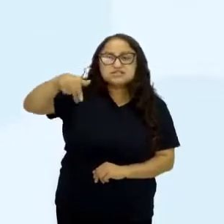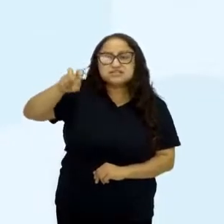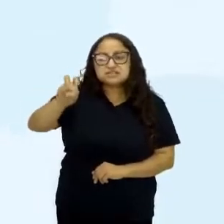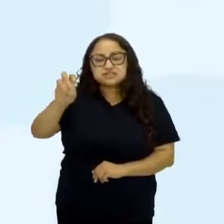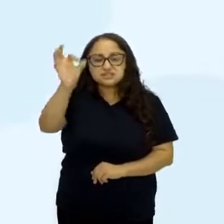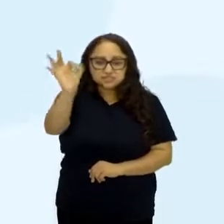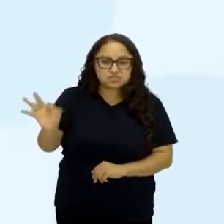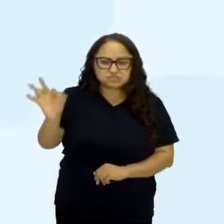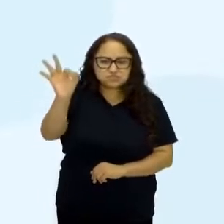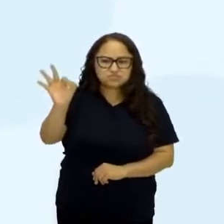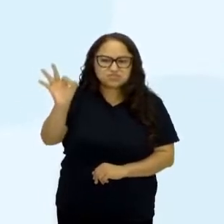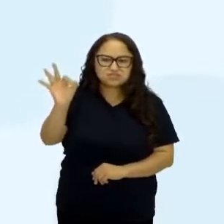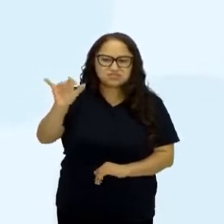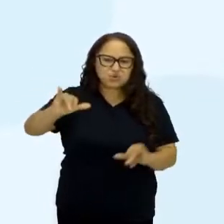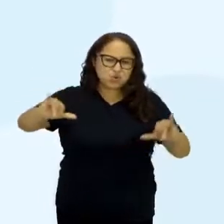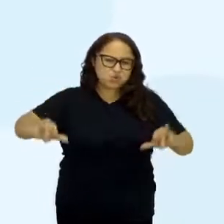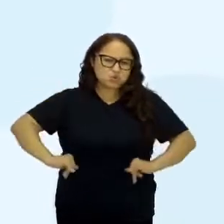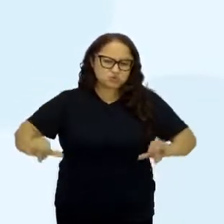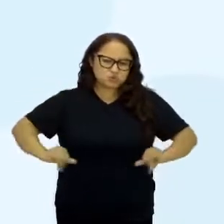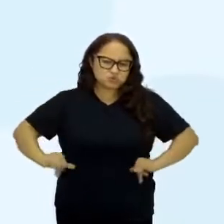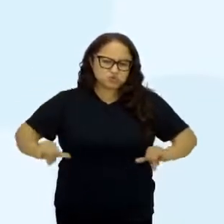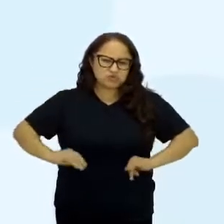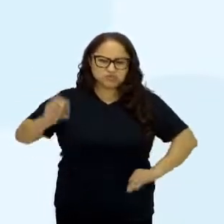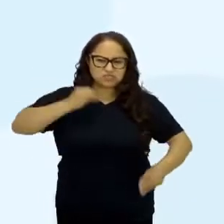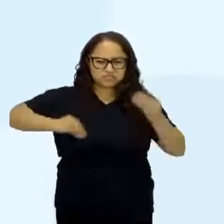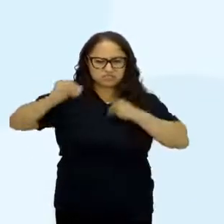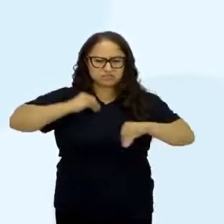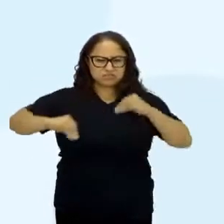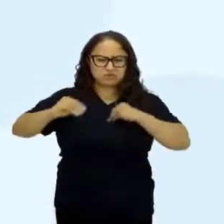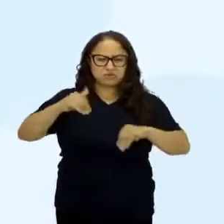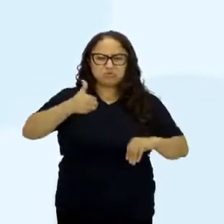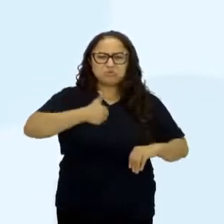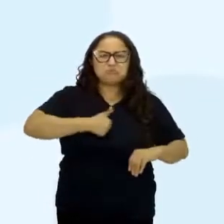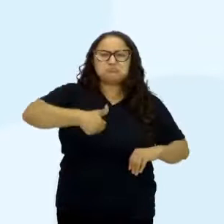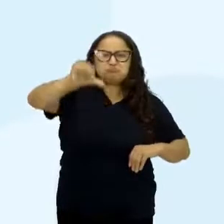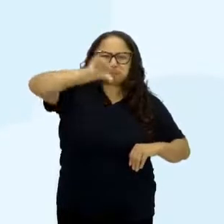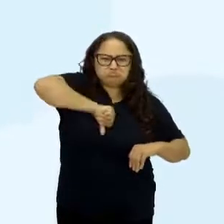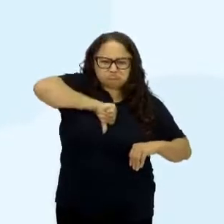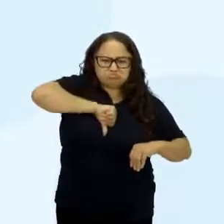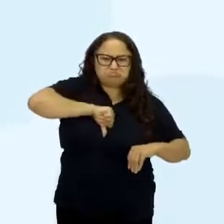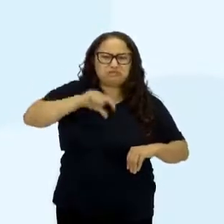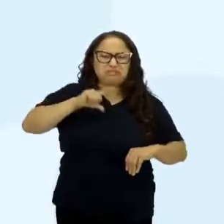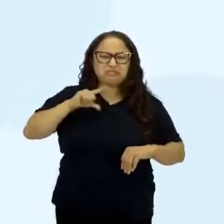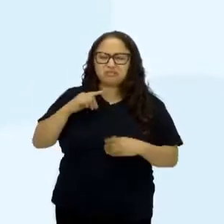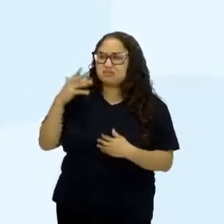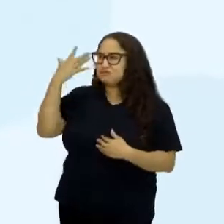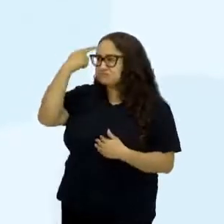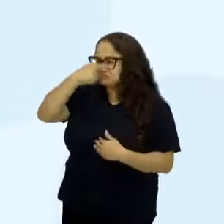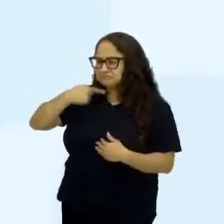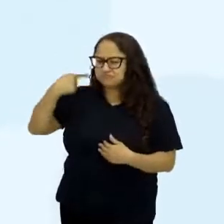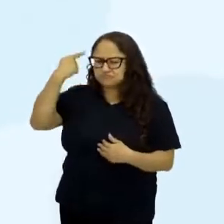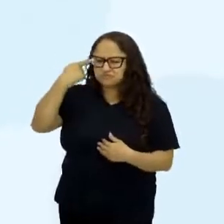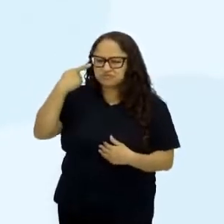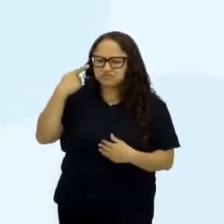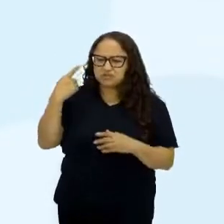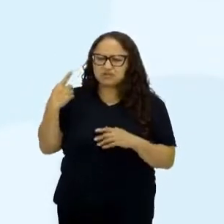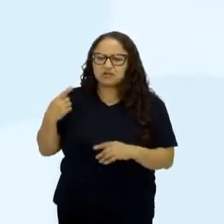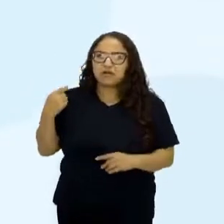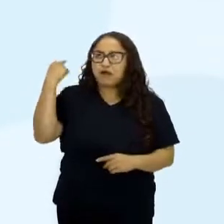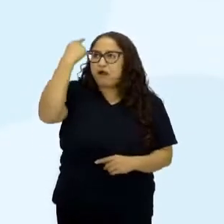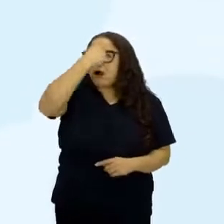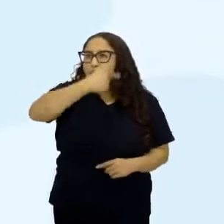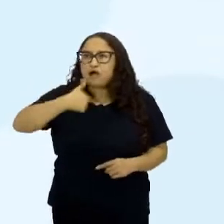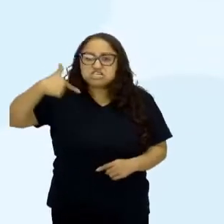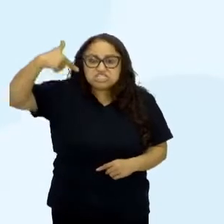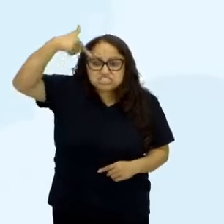sofrem de depressão por baixa autoestima, insatisfação com sua aparência e por dormir 7 horas ou